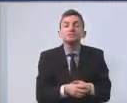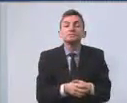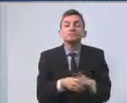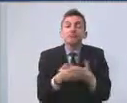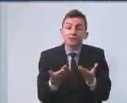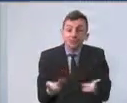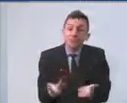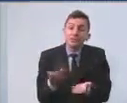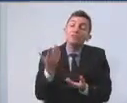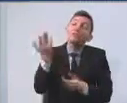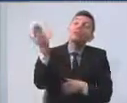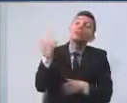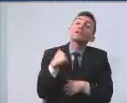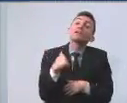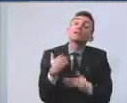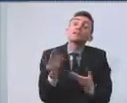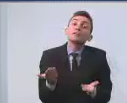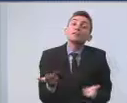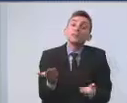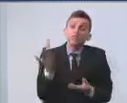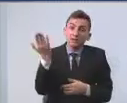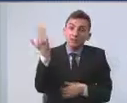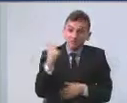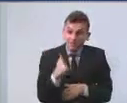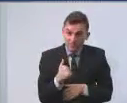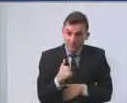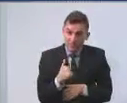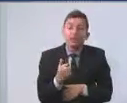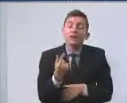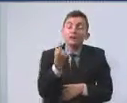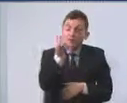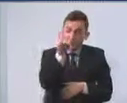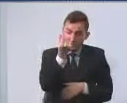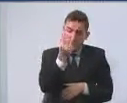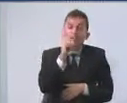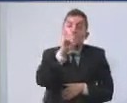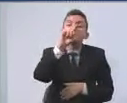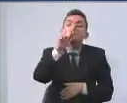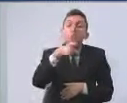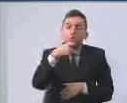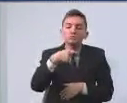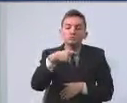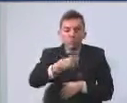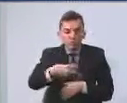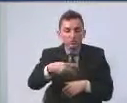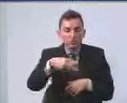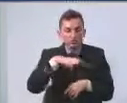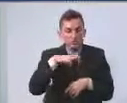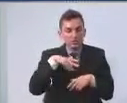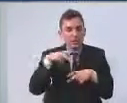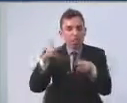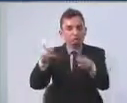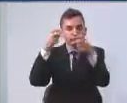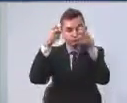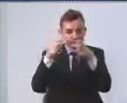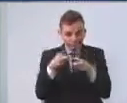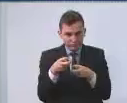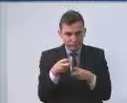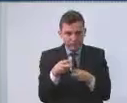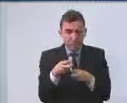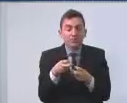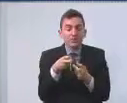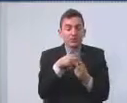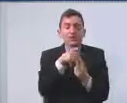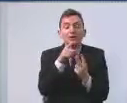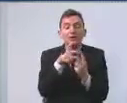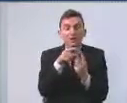provém dos impostos municipais. Os recursos do Fundo